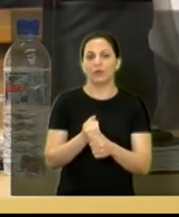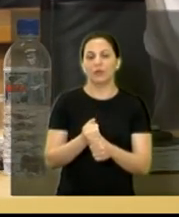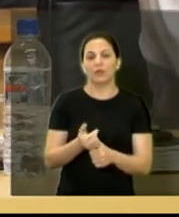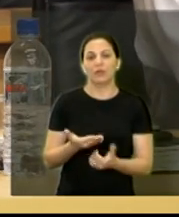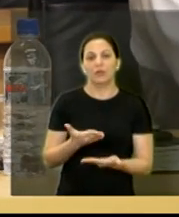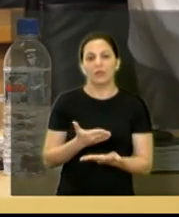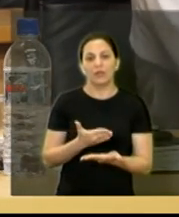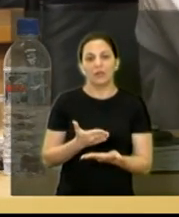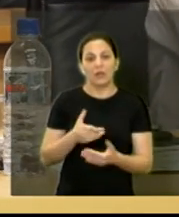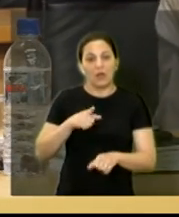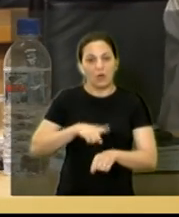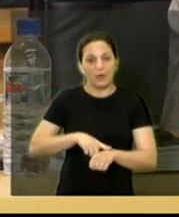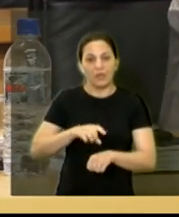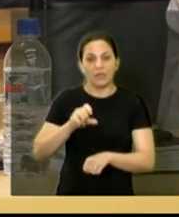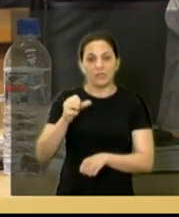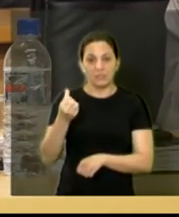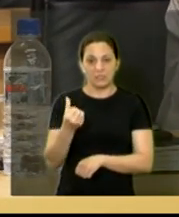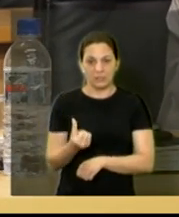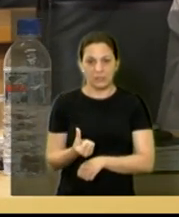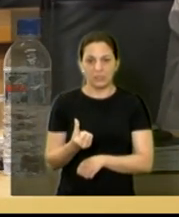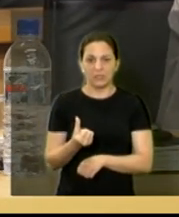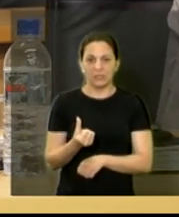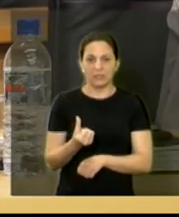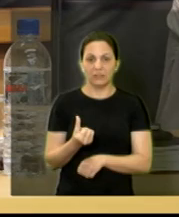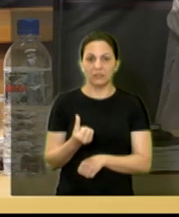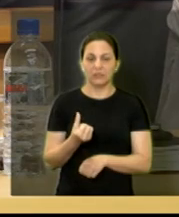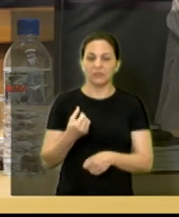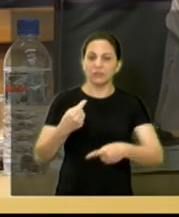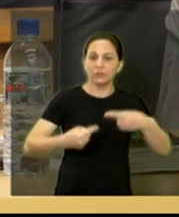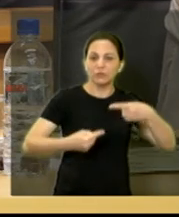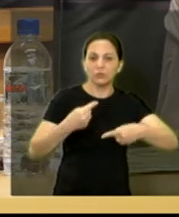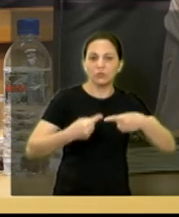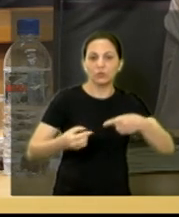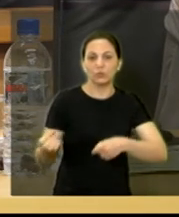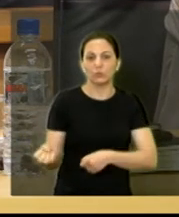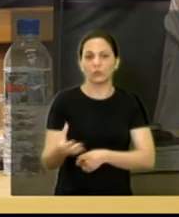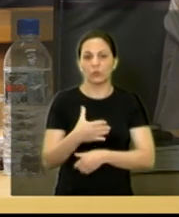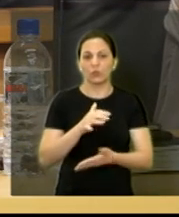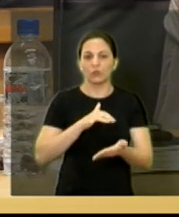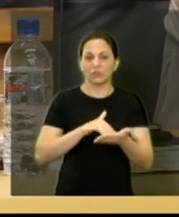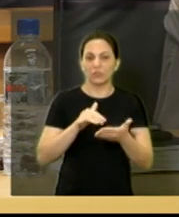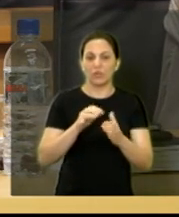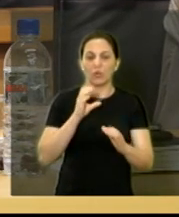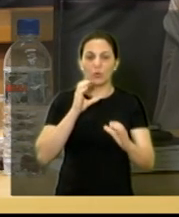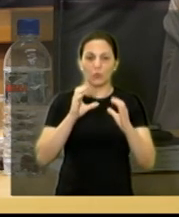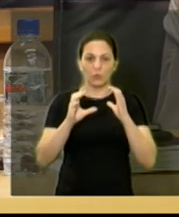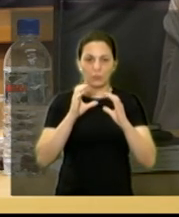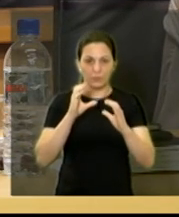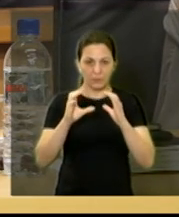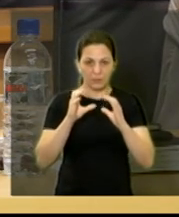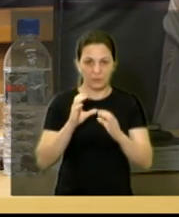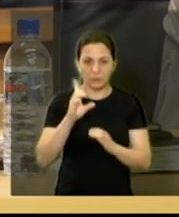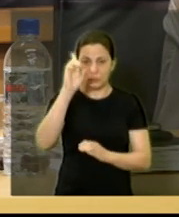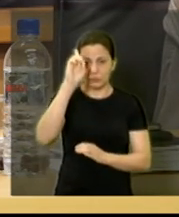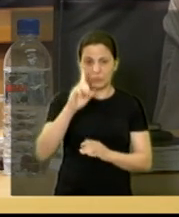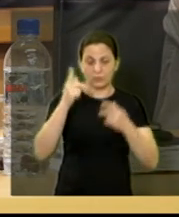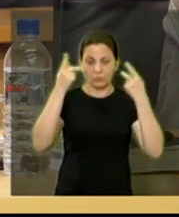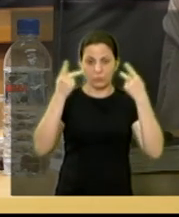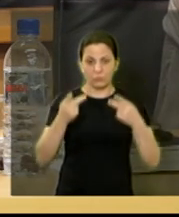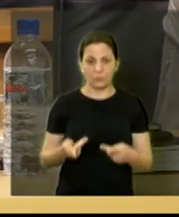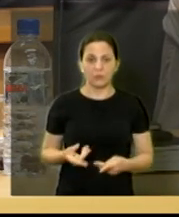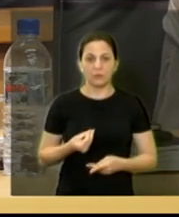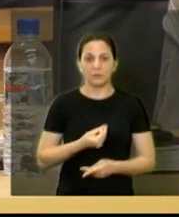então tem já uma segunda ciclo de debates aqui que a Secretaria de Comunicação depois Direitos Humanos e